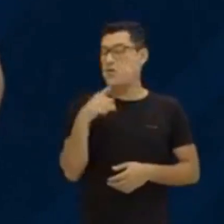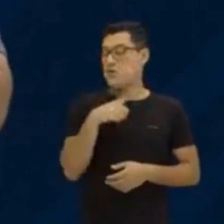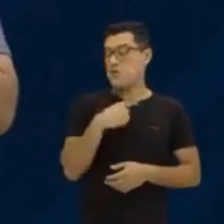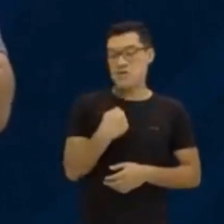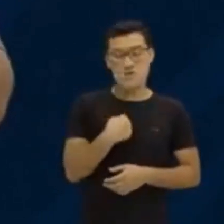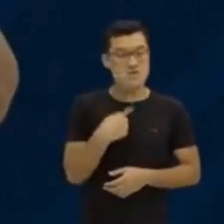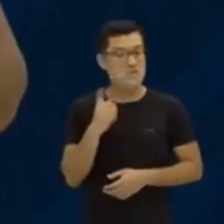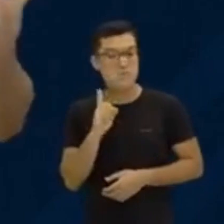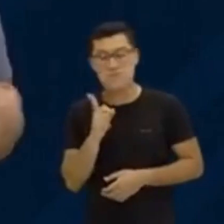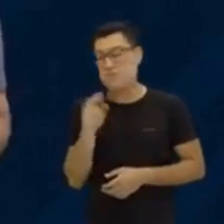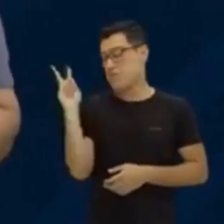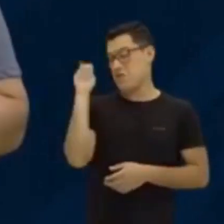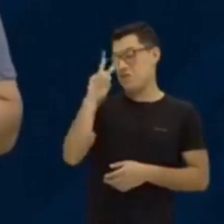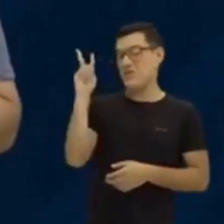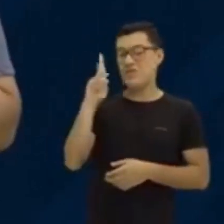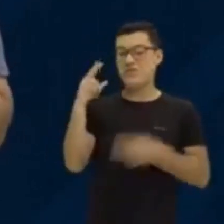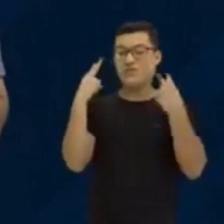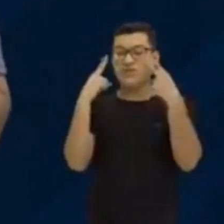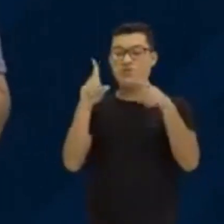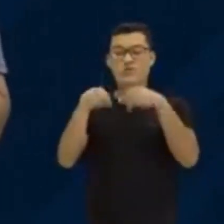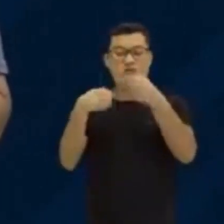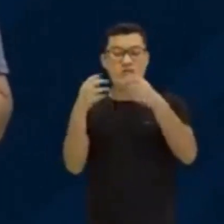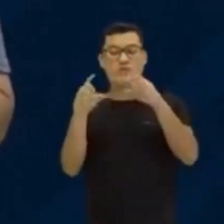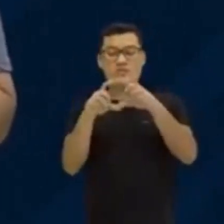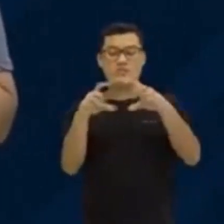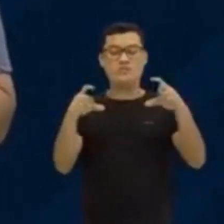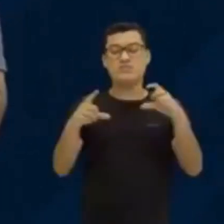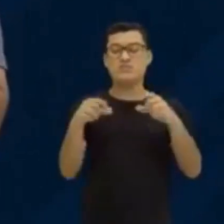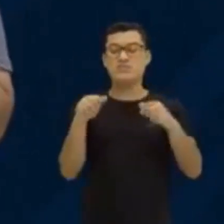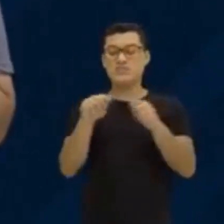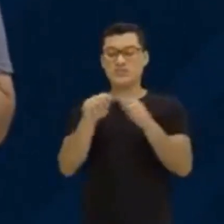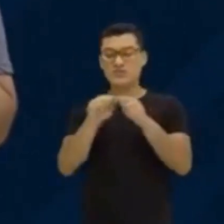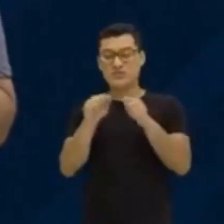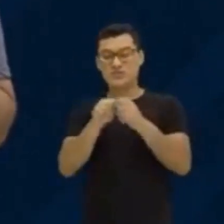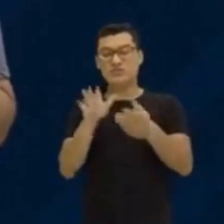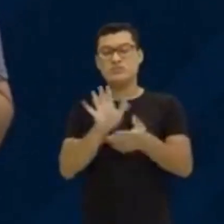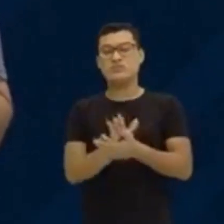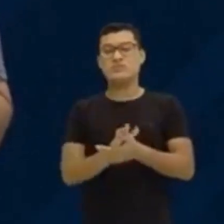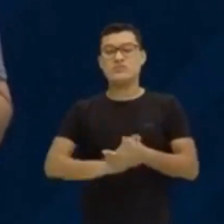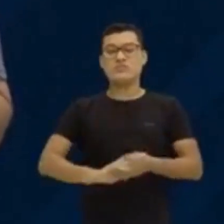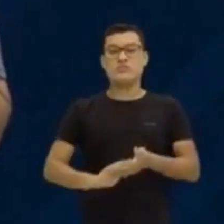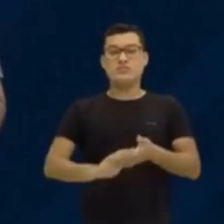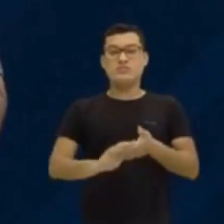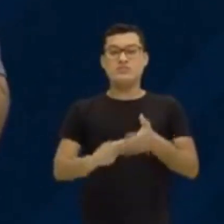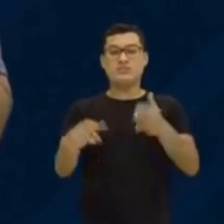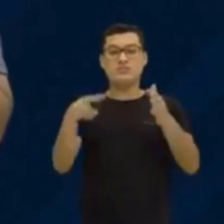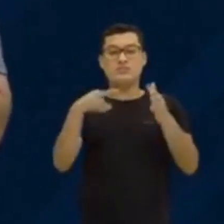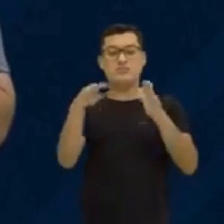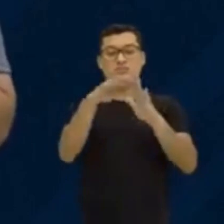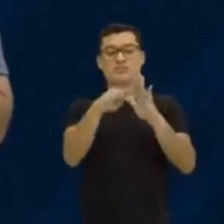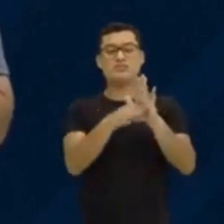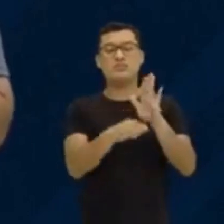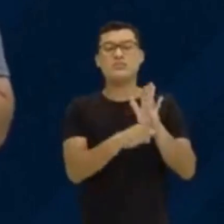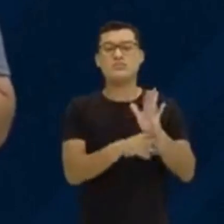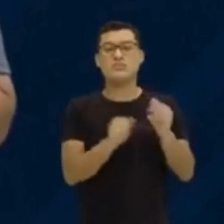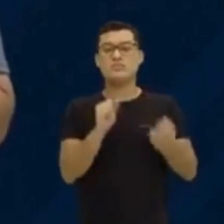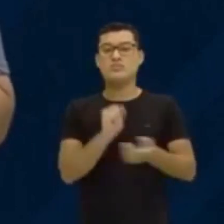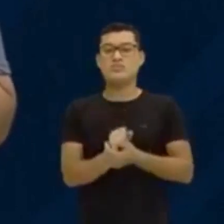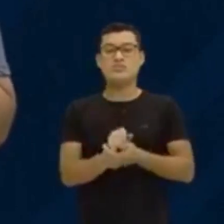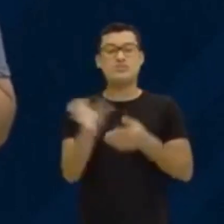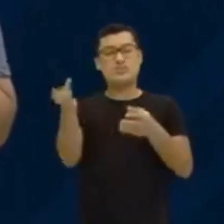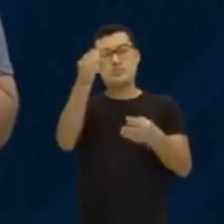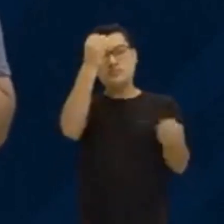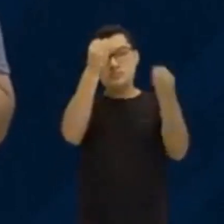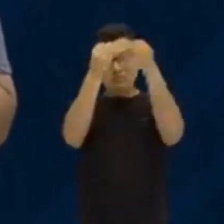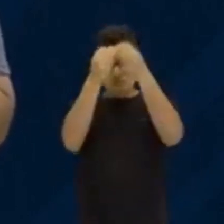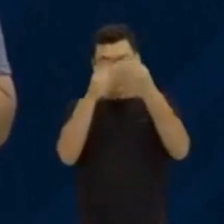dízima ou então vi outras formas, eu queria testar essa aí. Uma sugestão muito bacana que eu digo para os anos é o seguinte, cria uma dízima qual caiu na tua cabeça, escreve